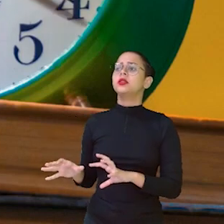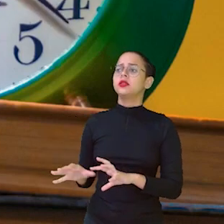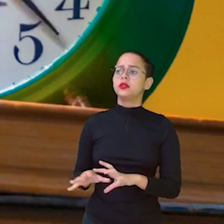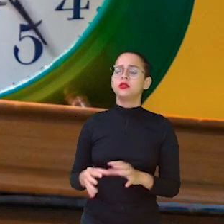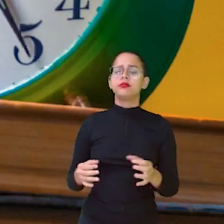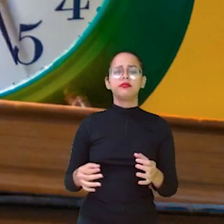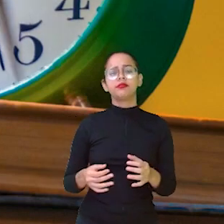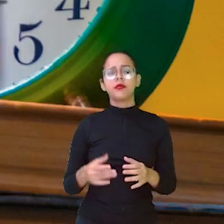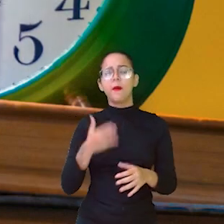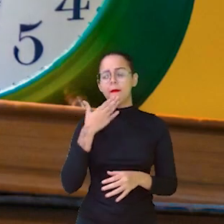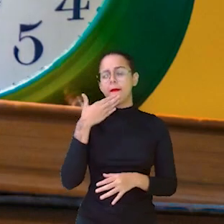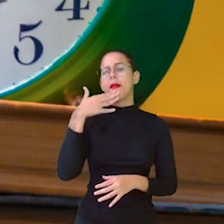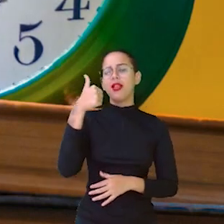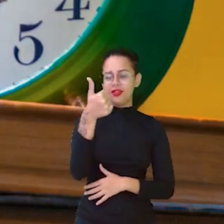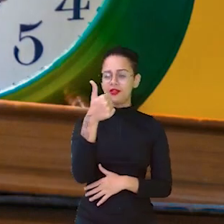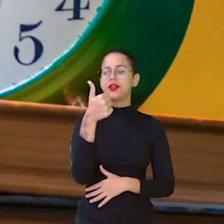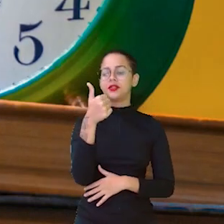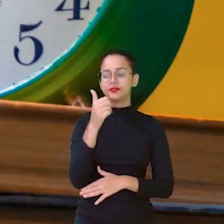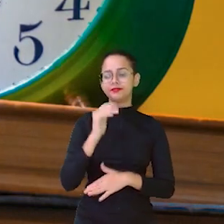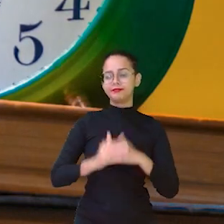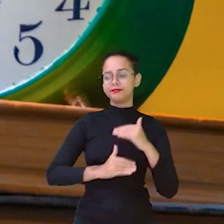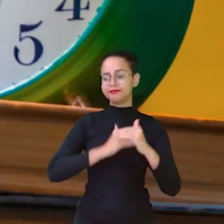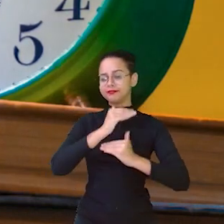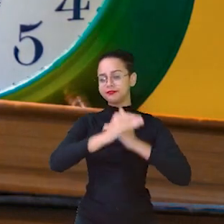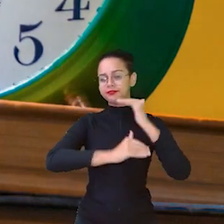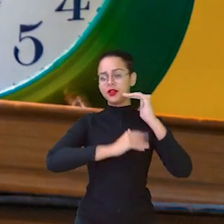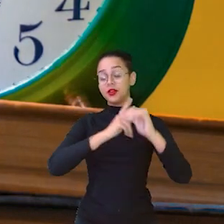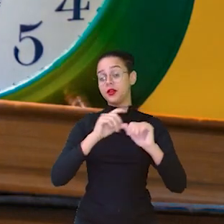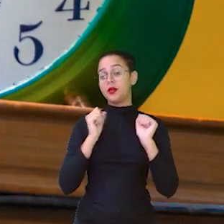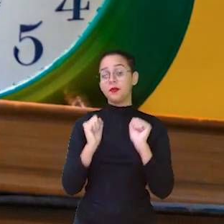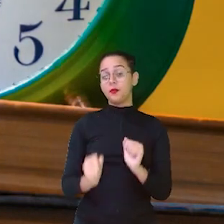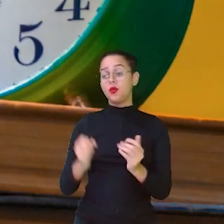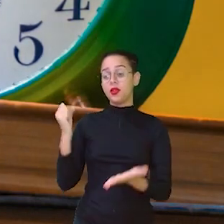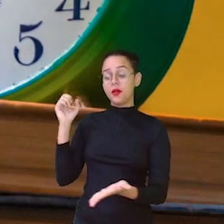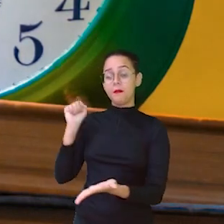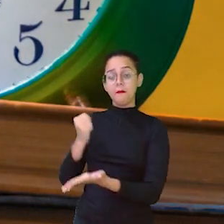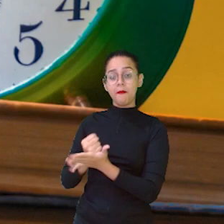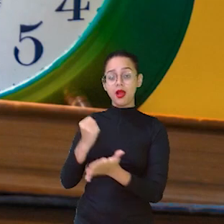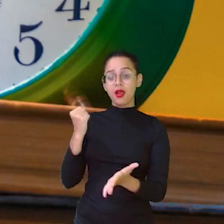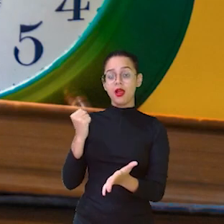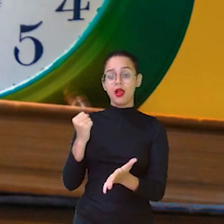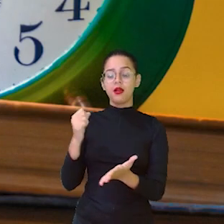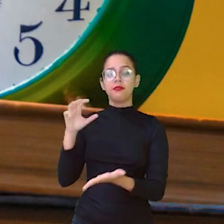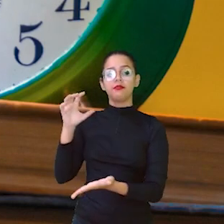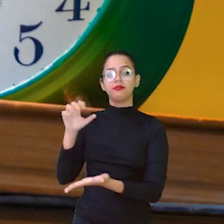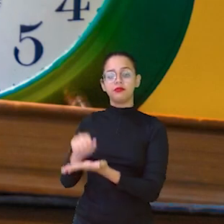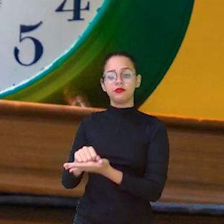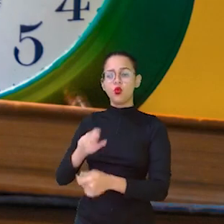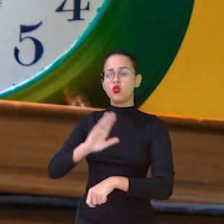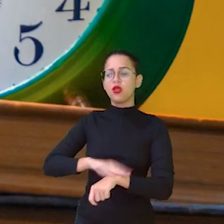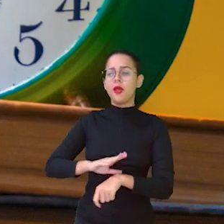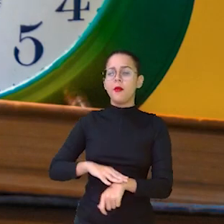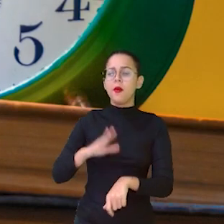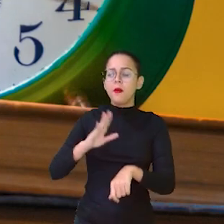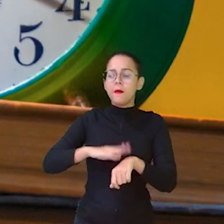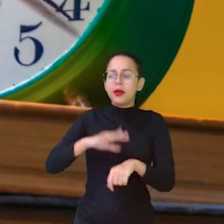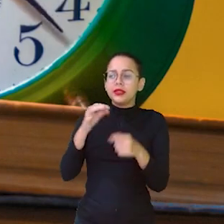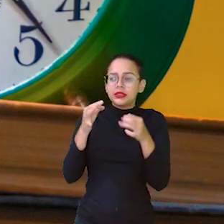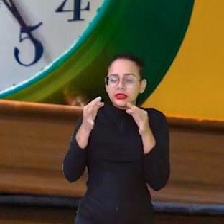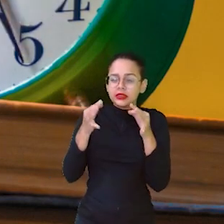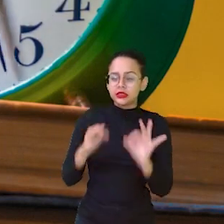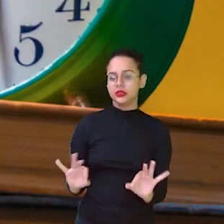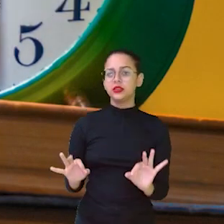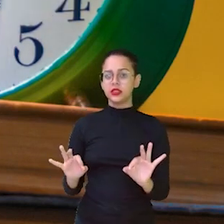aperfeiçoados. Para que pudéssemos marcar o tempo assim de uma forma mais exata, mais precisa.